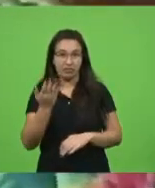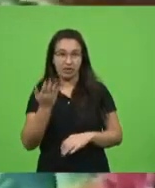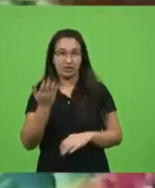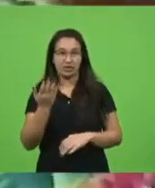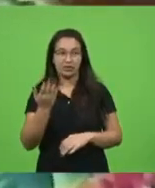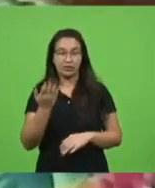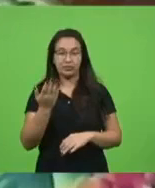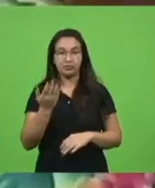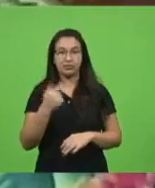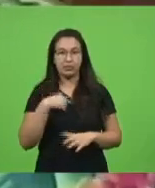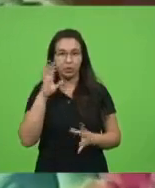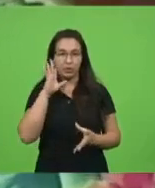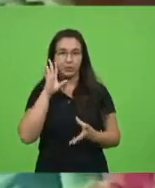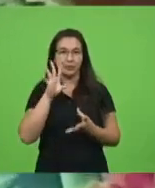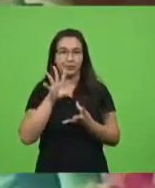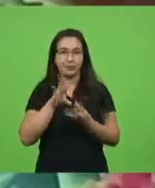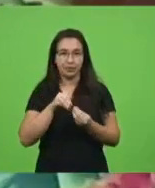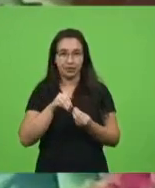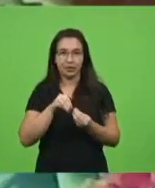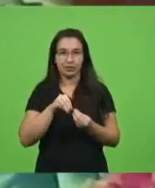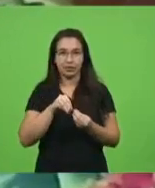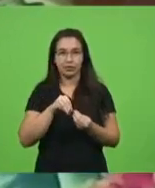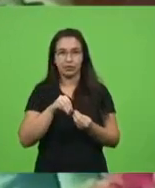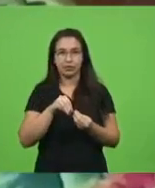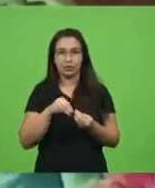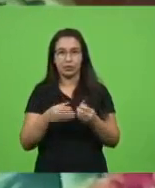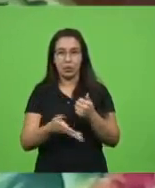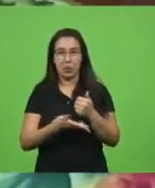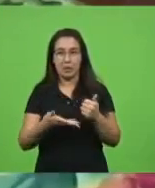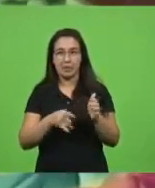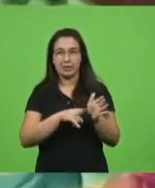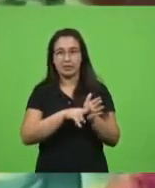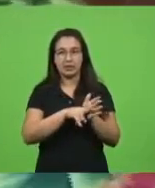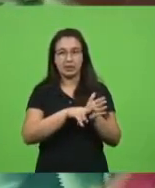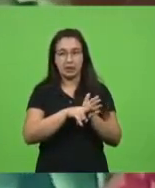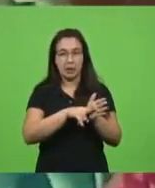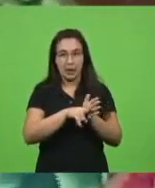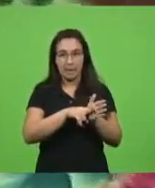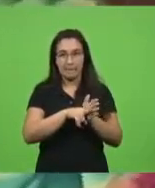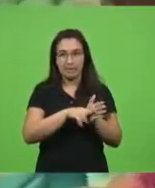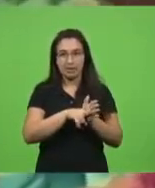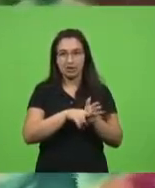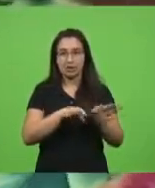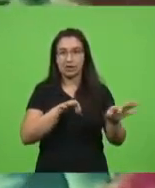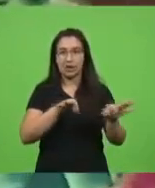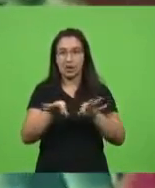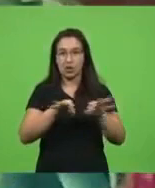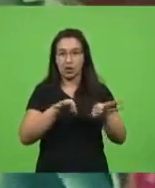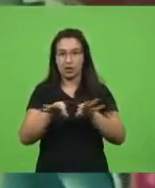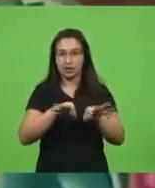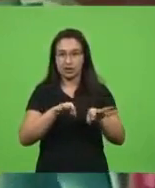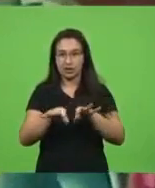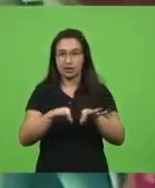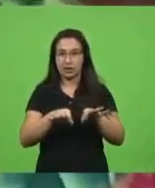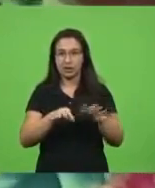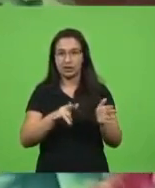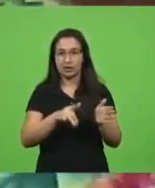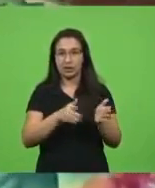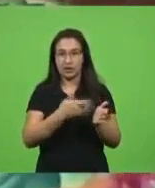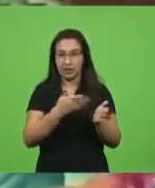resumo com base em levantamentos de tendências organizada pela revista Economist.